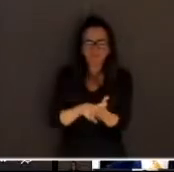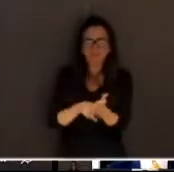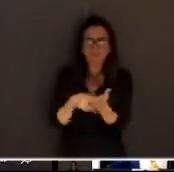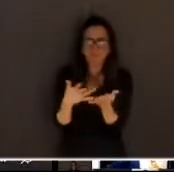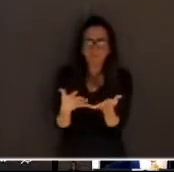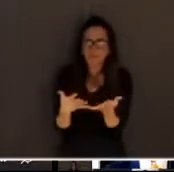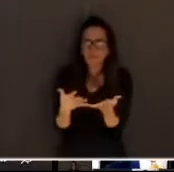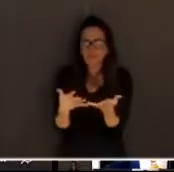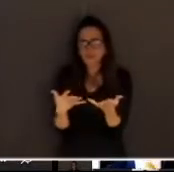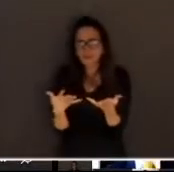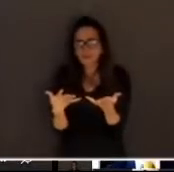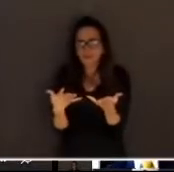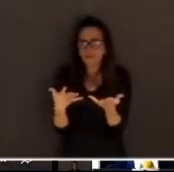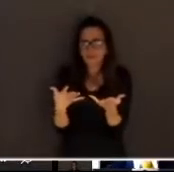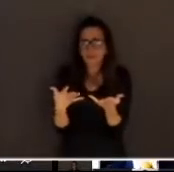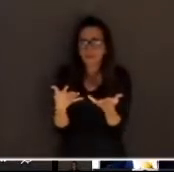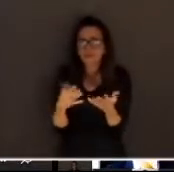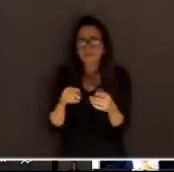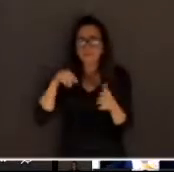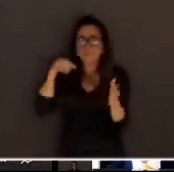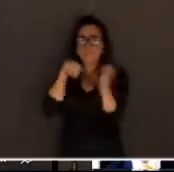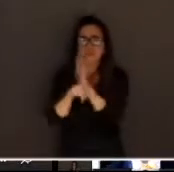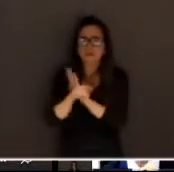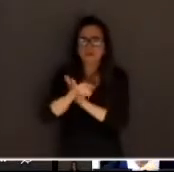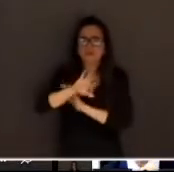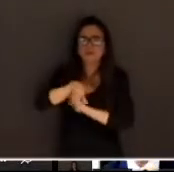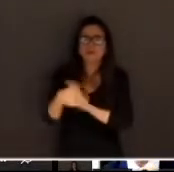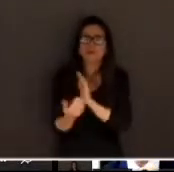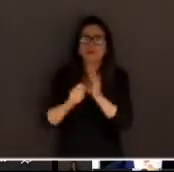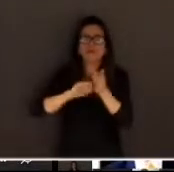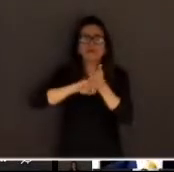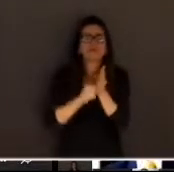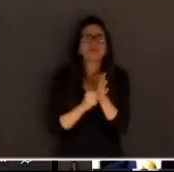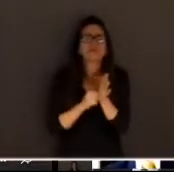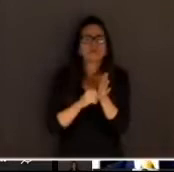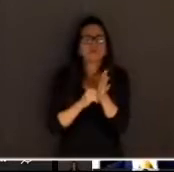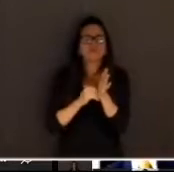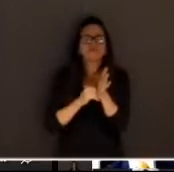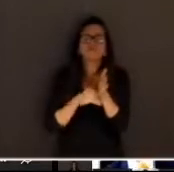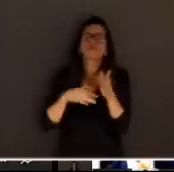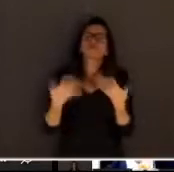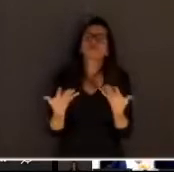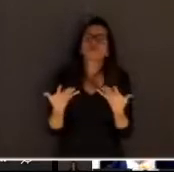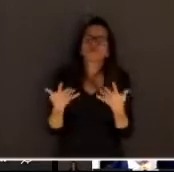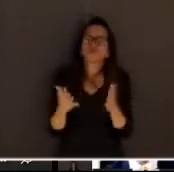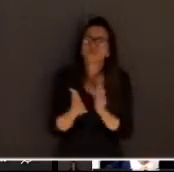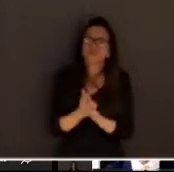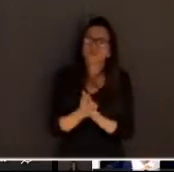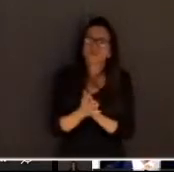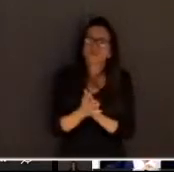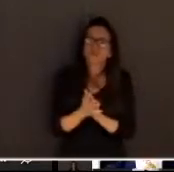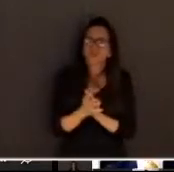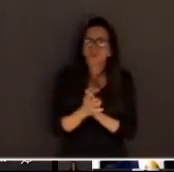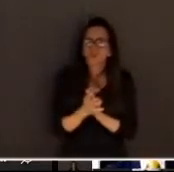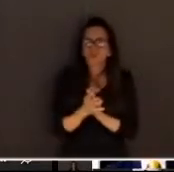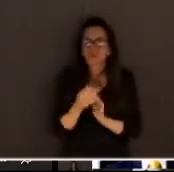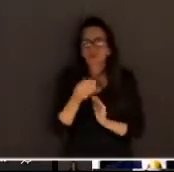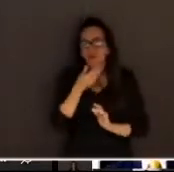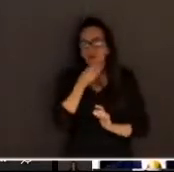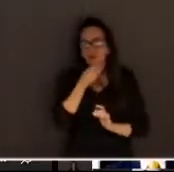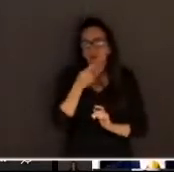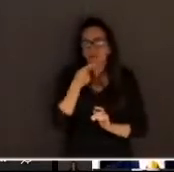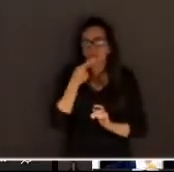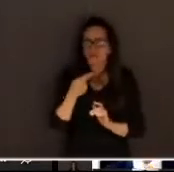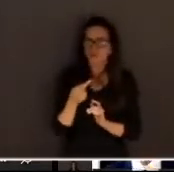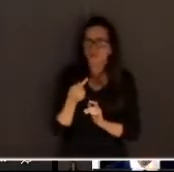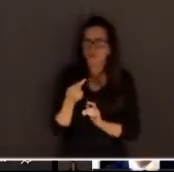é indagado a ele qual que o segredo das grandes expedições marítimas por ele conduzidas ao que ele diz que na